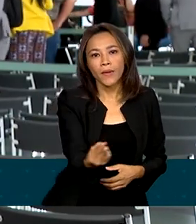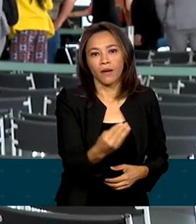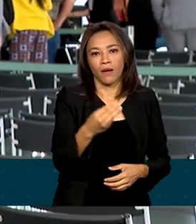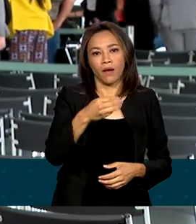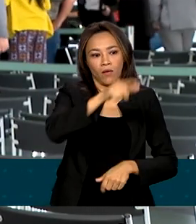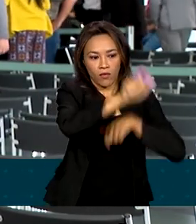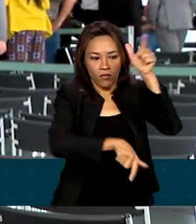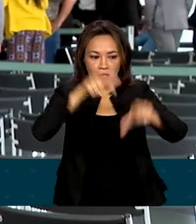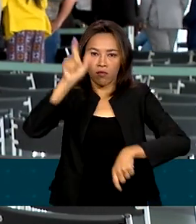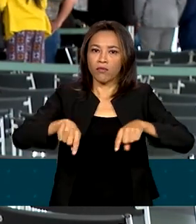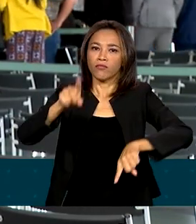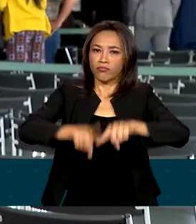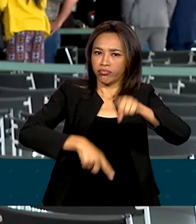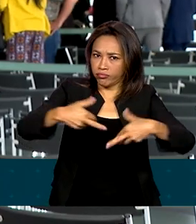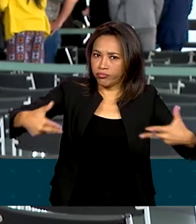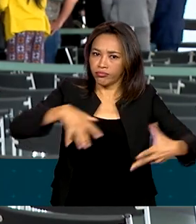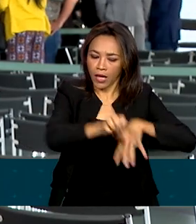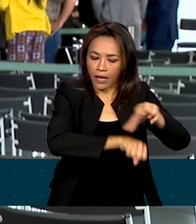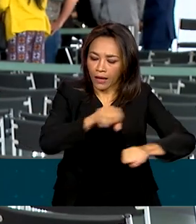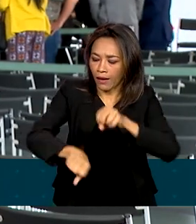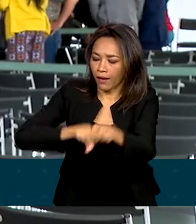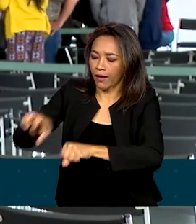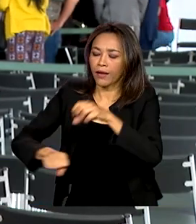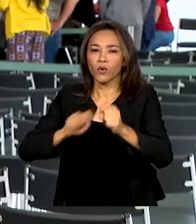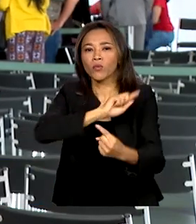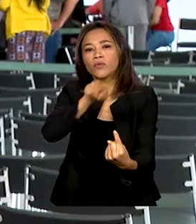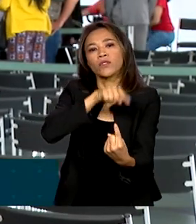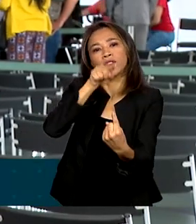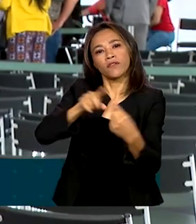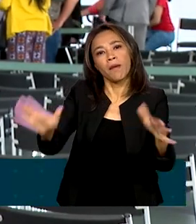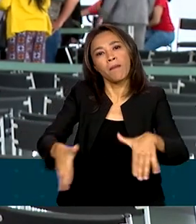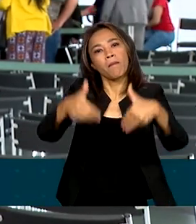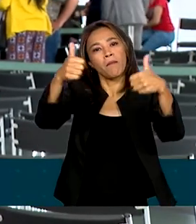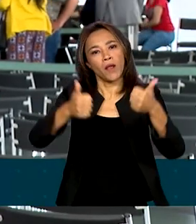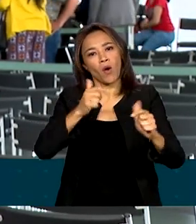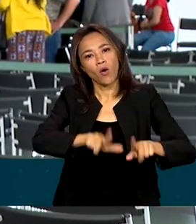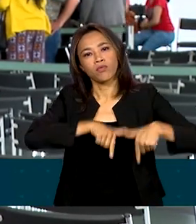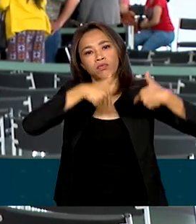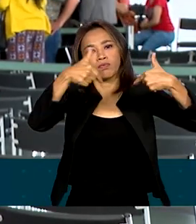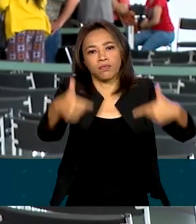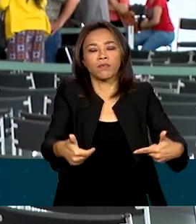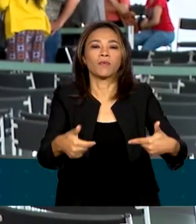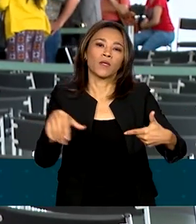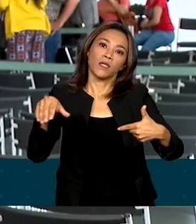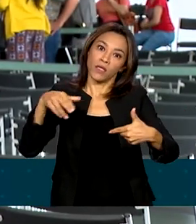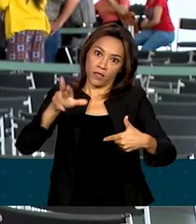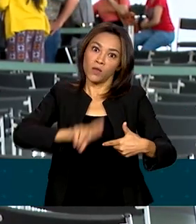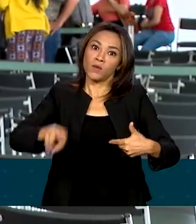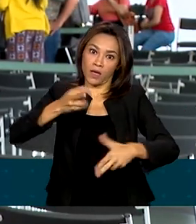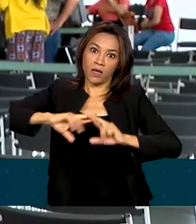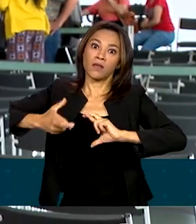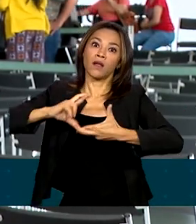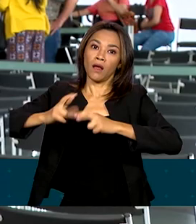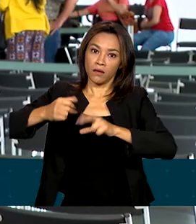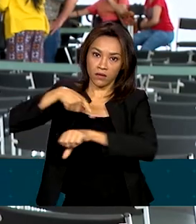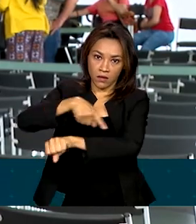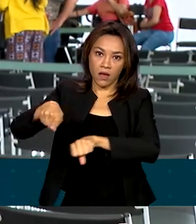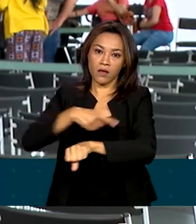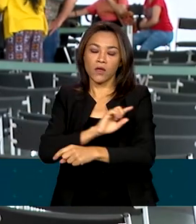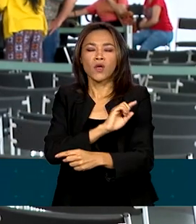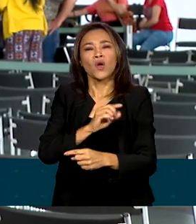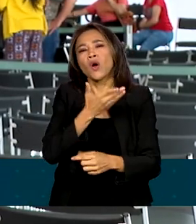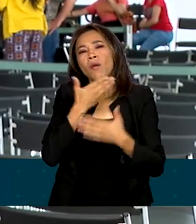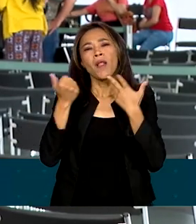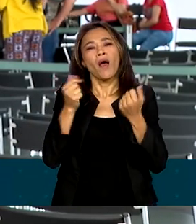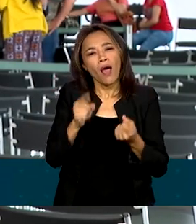intenção é fortalecer e aprimorar o setor de recicláveis e reutilizáveis no país. A expectativa é melhorar as